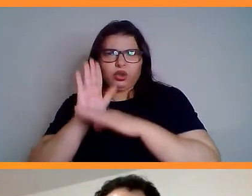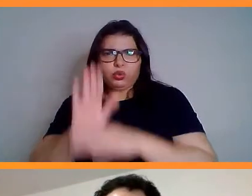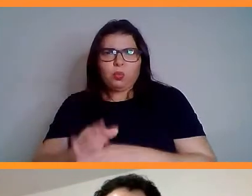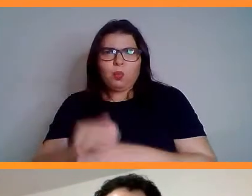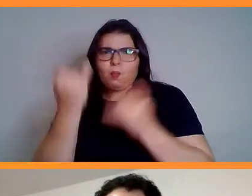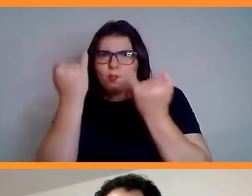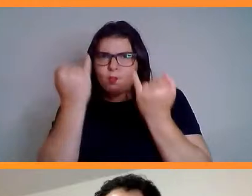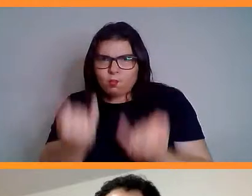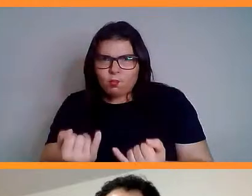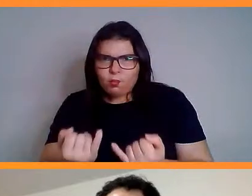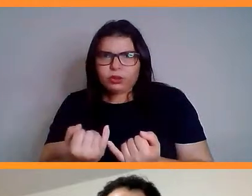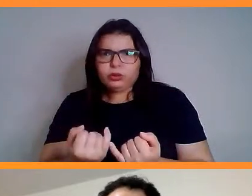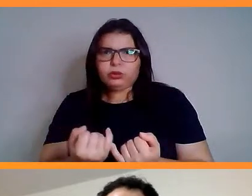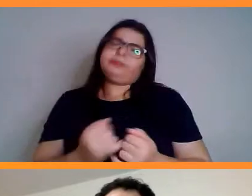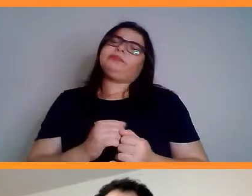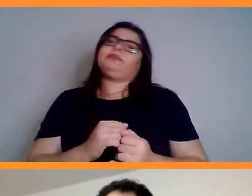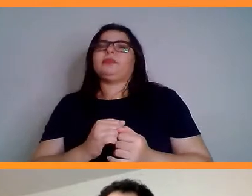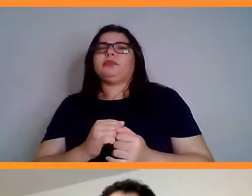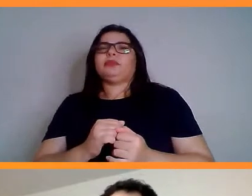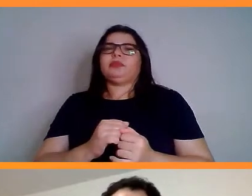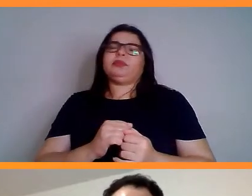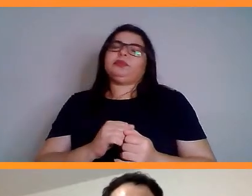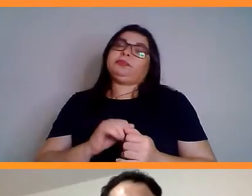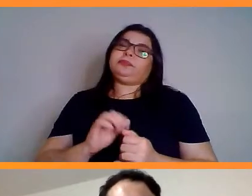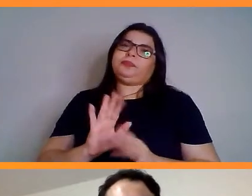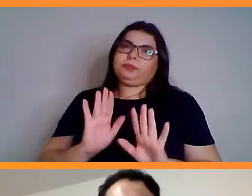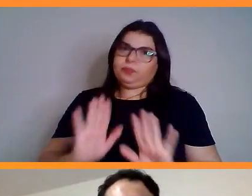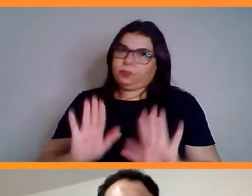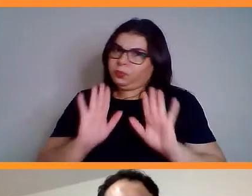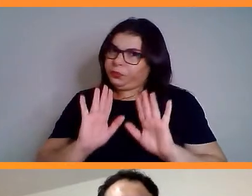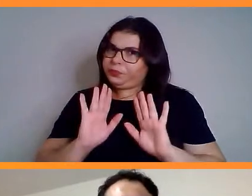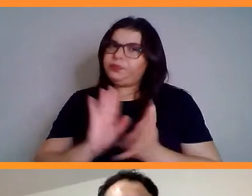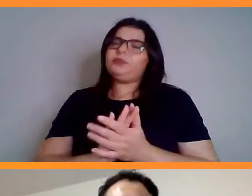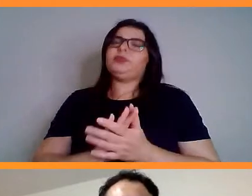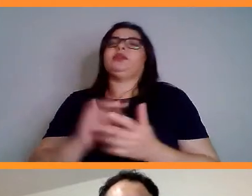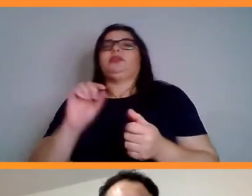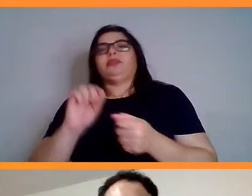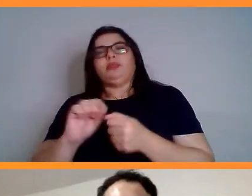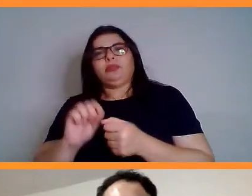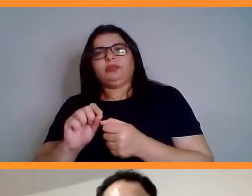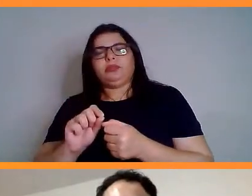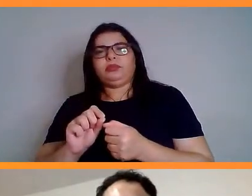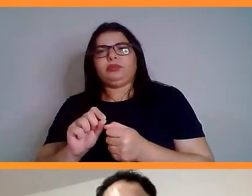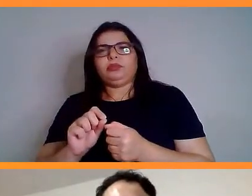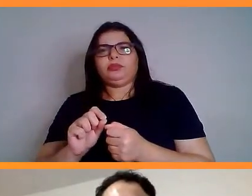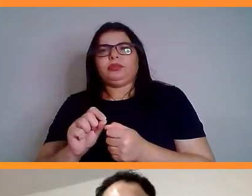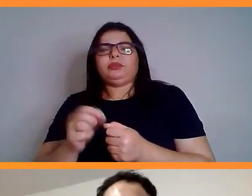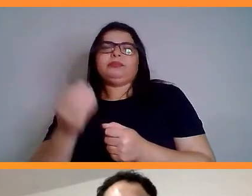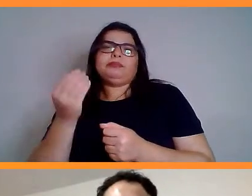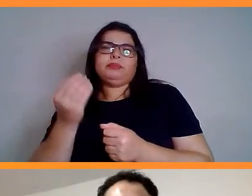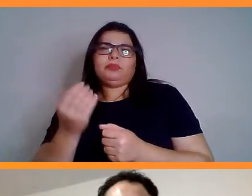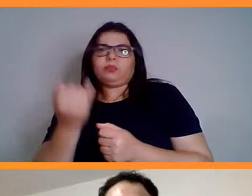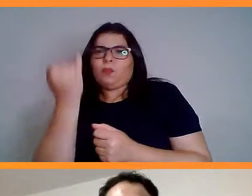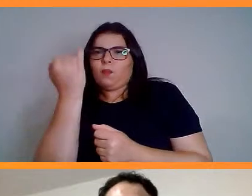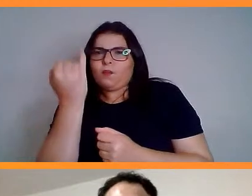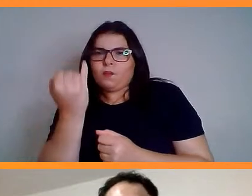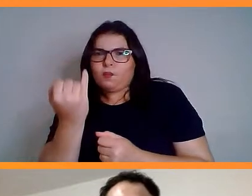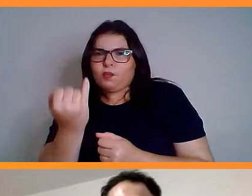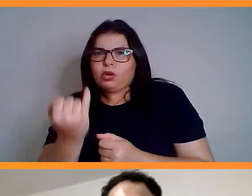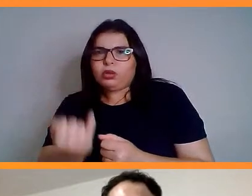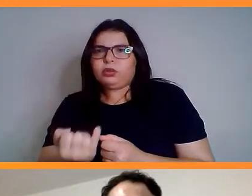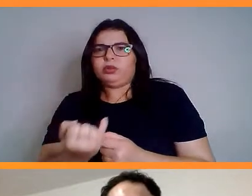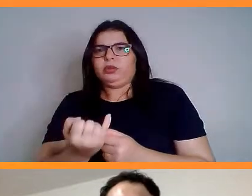queimar calorias, o que faz você reduzir o seu peso é o seu déficit calórico, certo? Então,